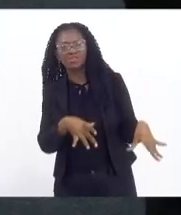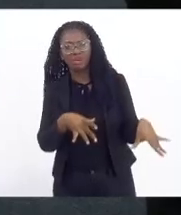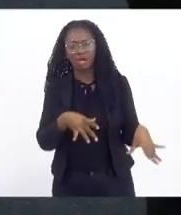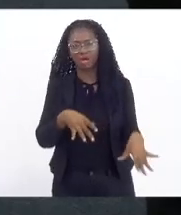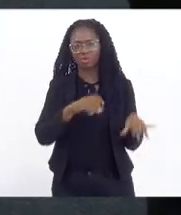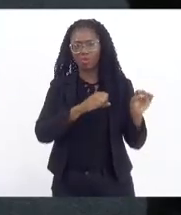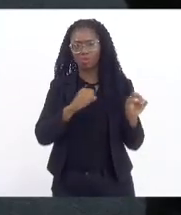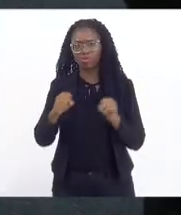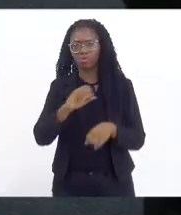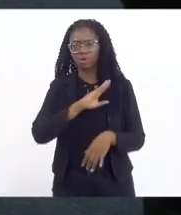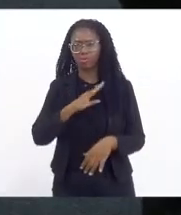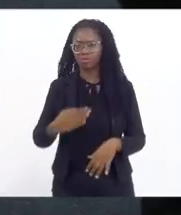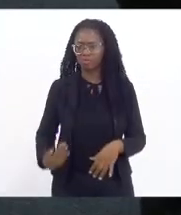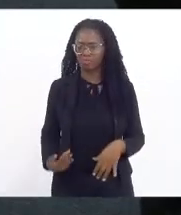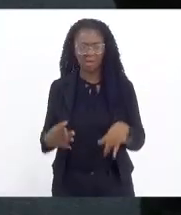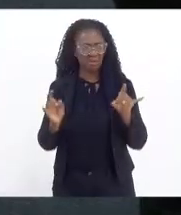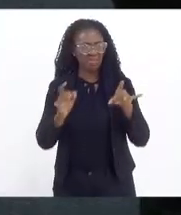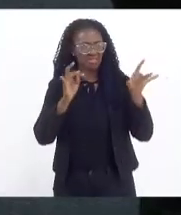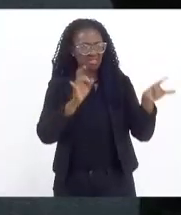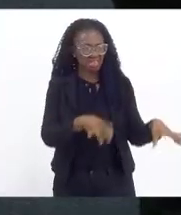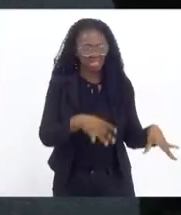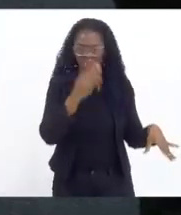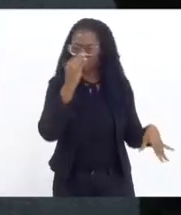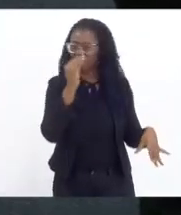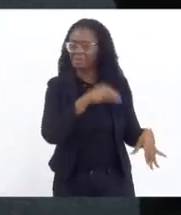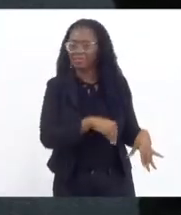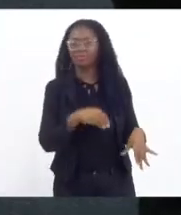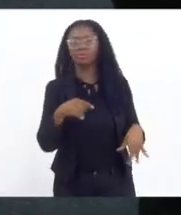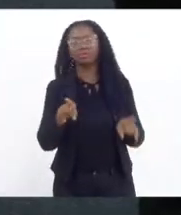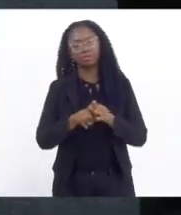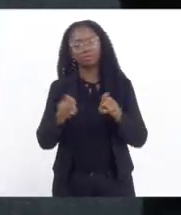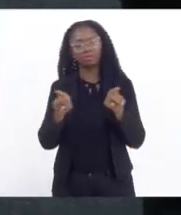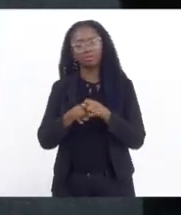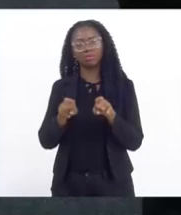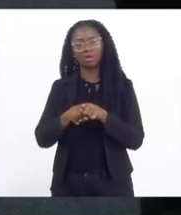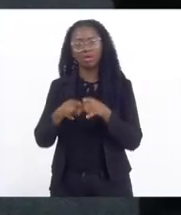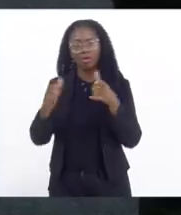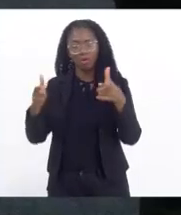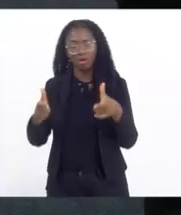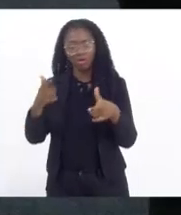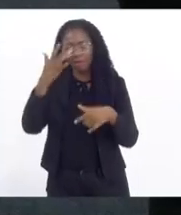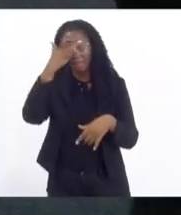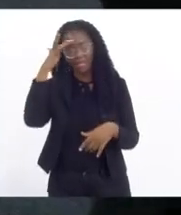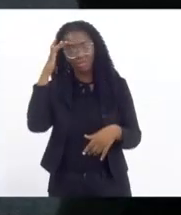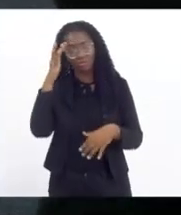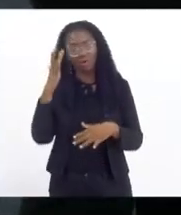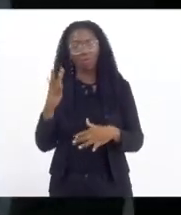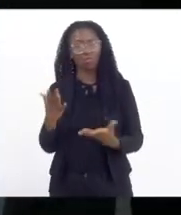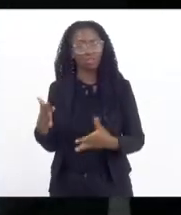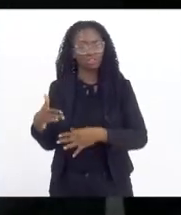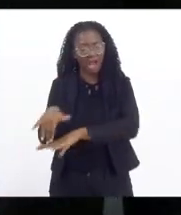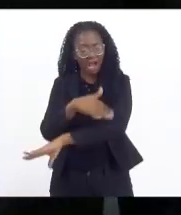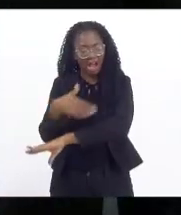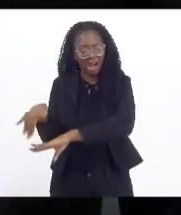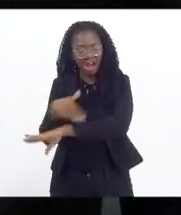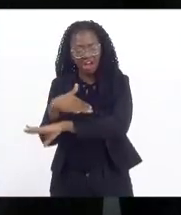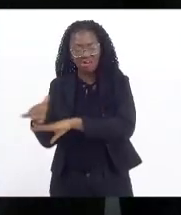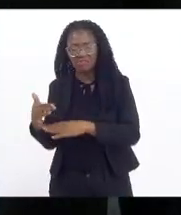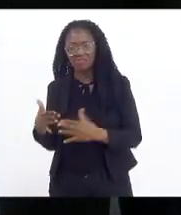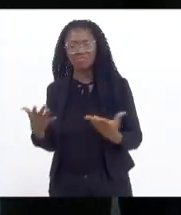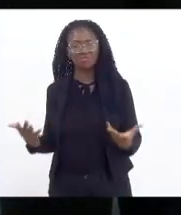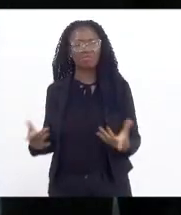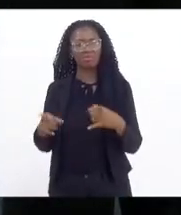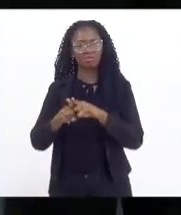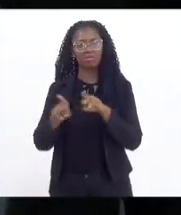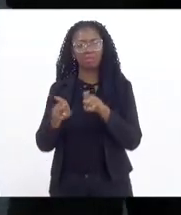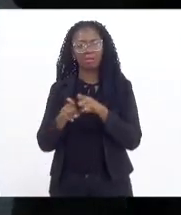poder público, uma cena, inclusive, de pessoas em situação de rua, em situações delicadas de